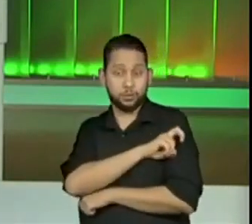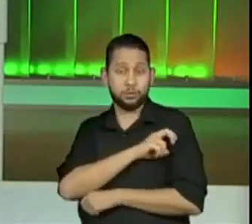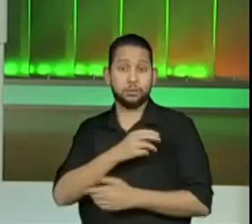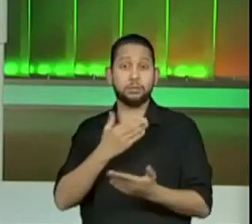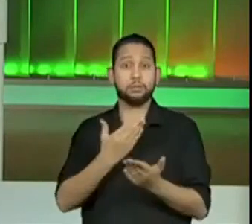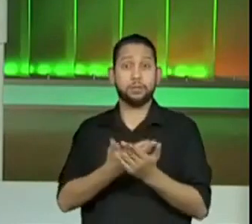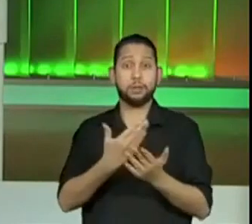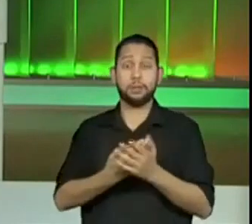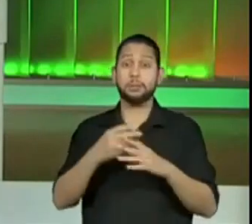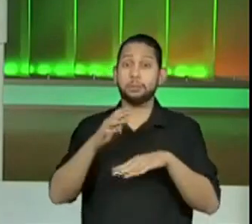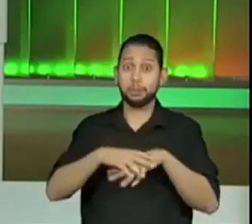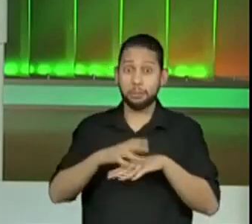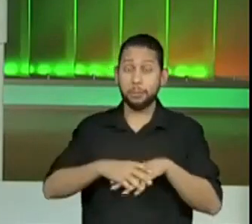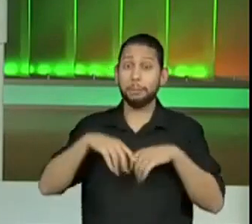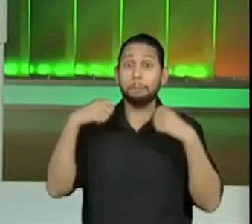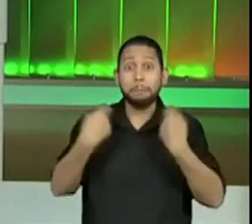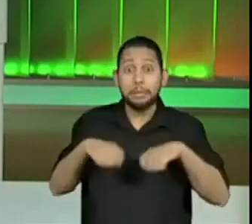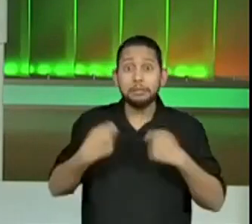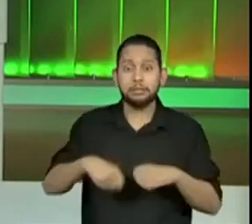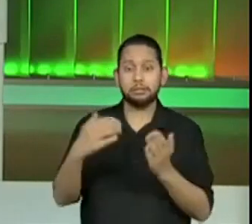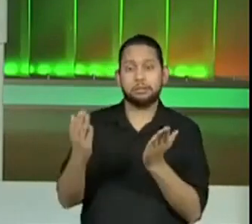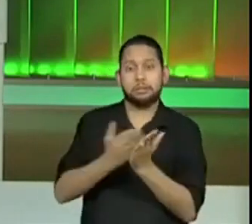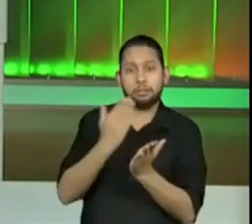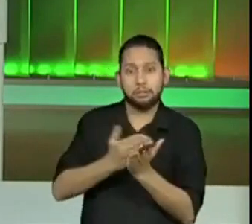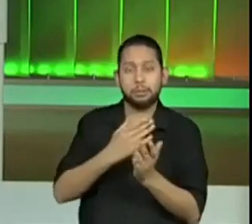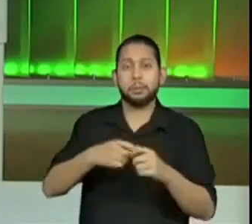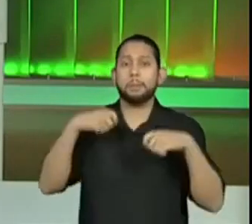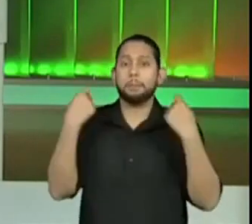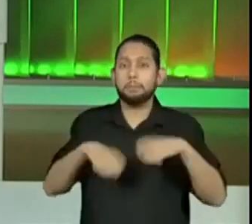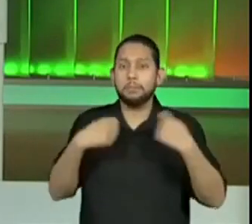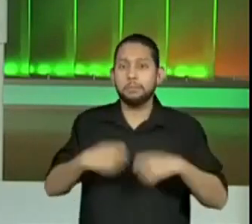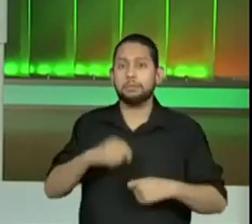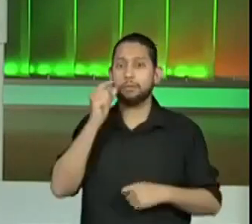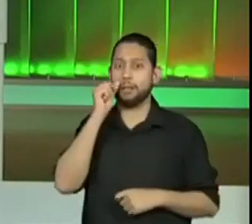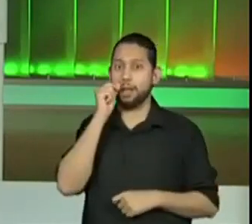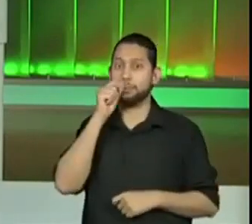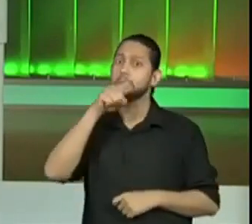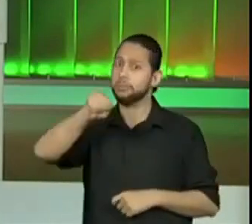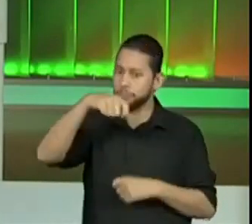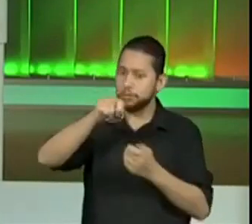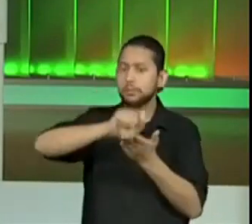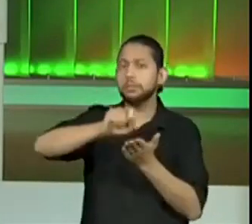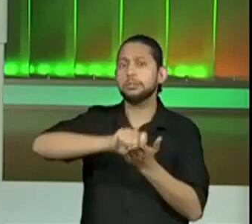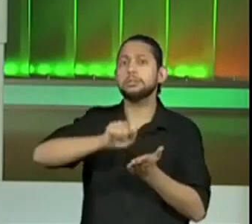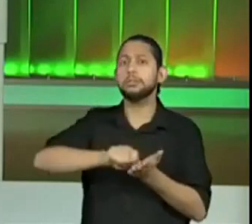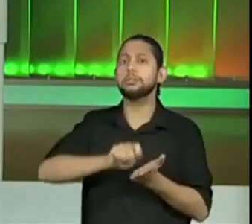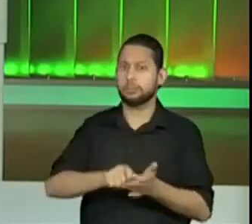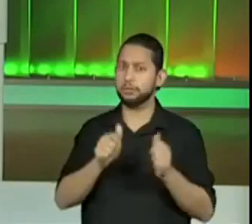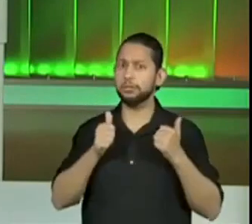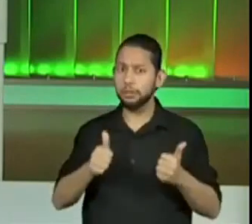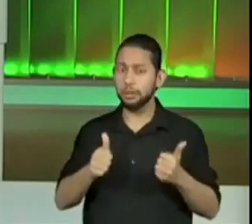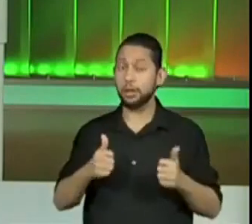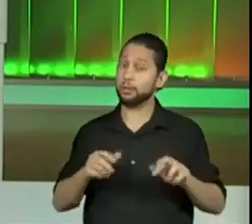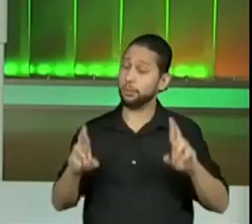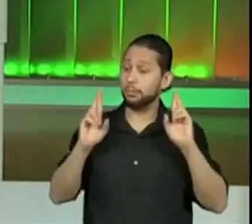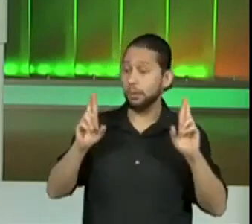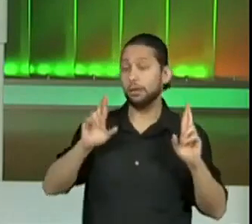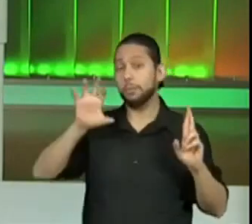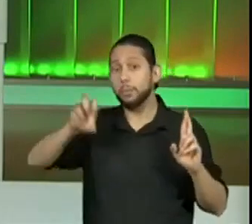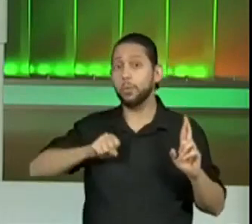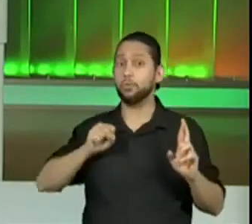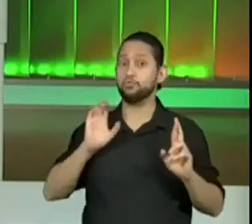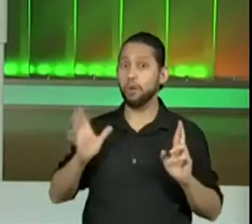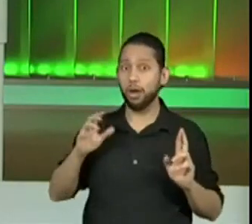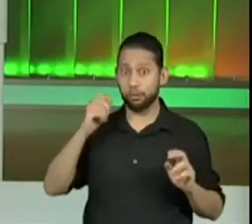precisa do caderno e precisa do lápis. Você precisa realizar as suas anotações, ok? Então, espero que vocês já tenham pegado o